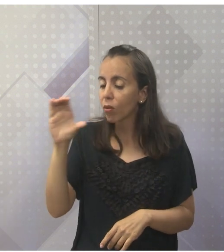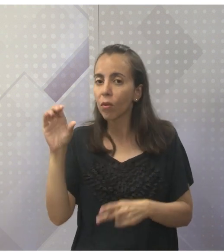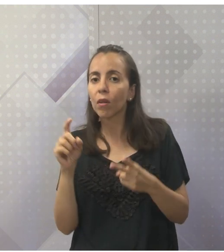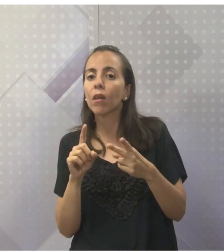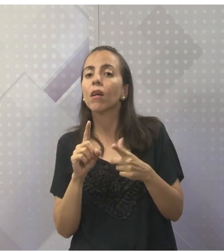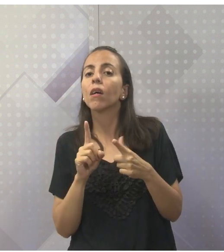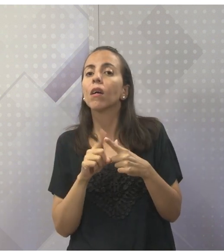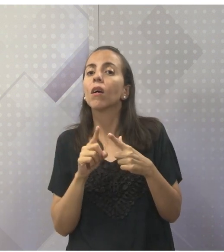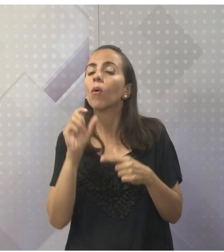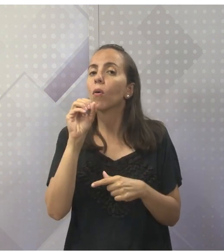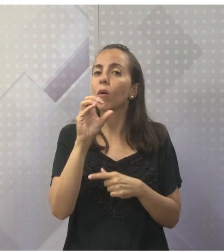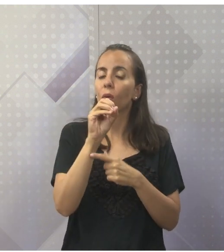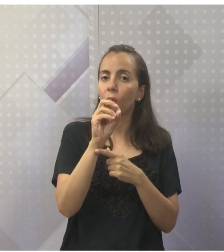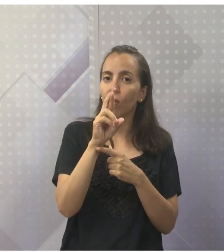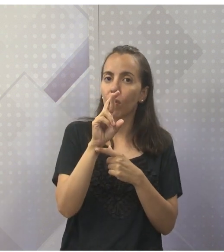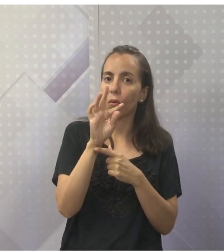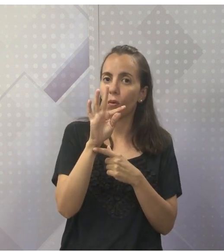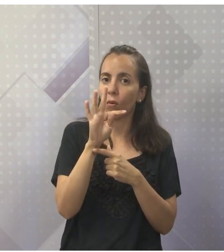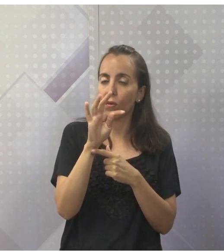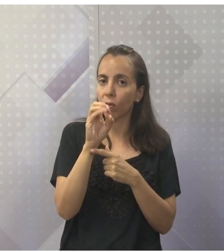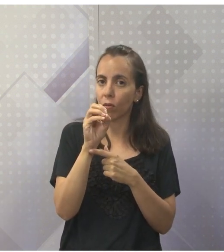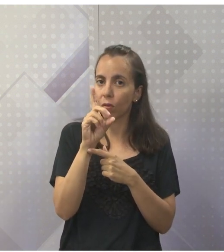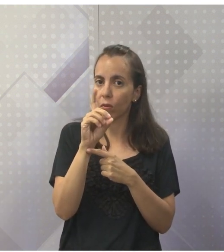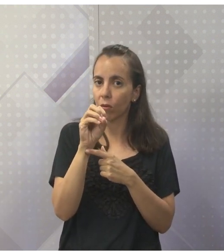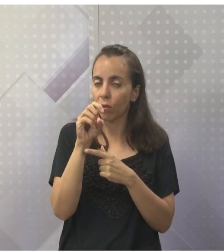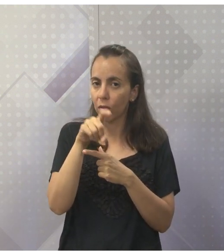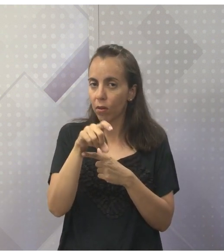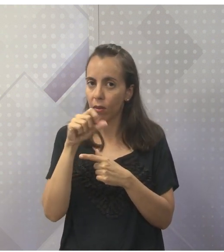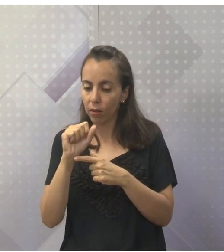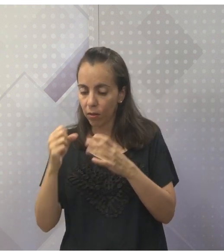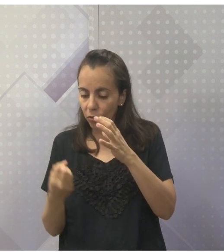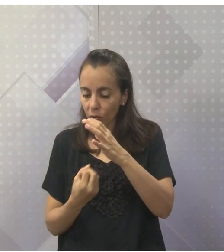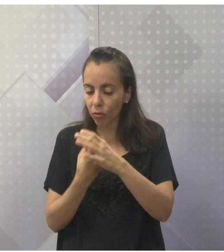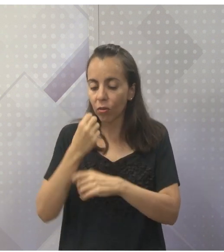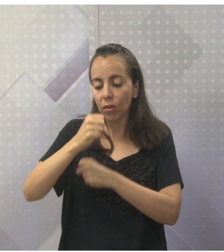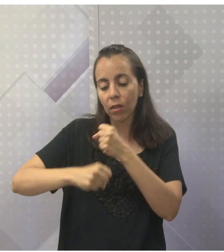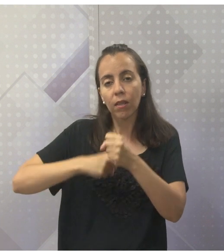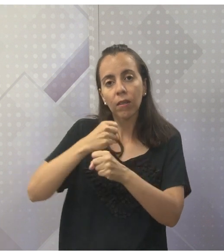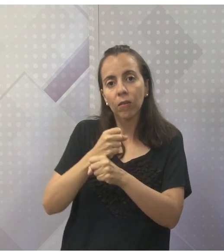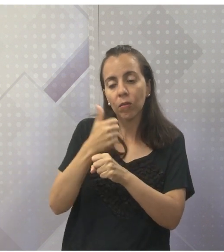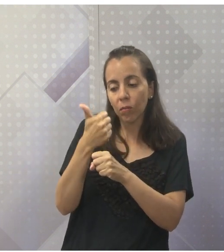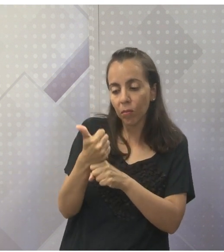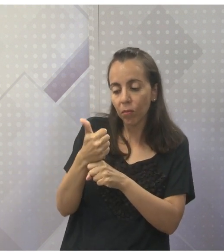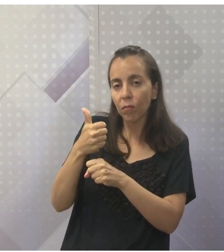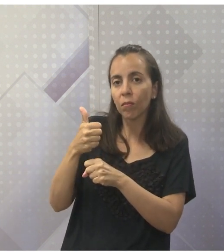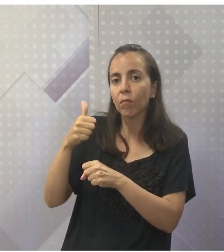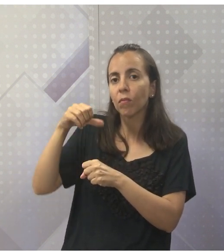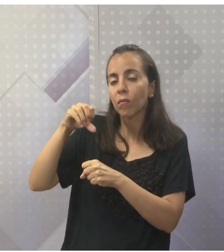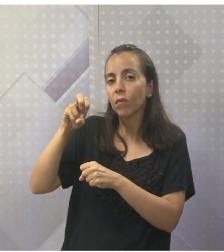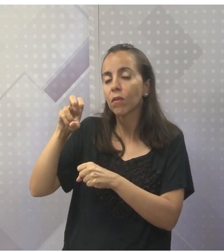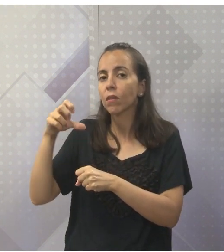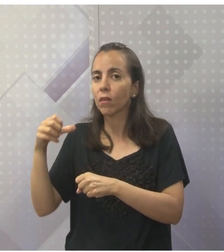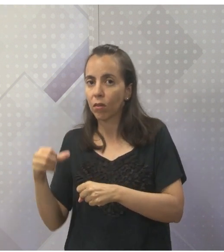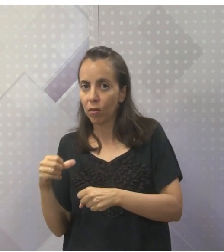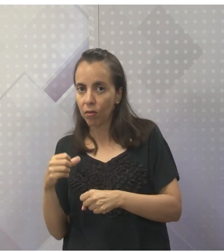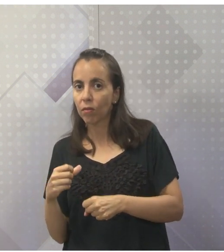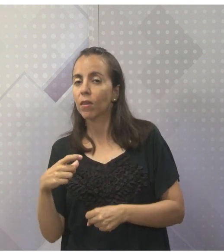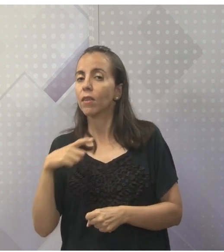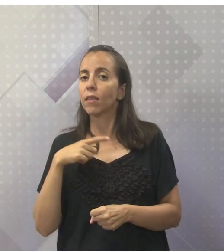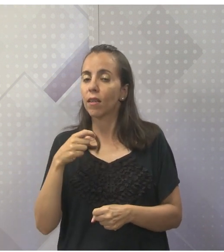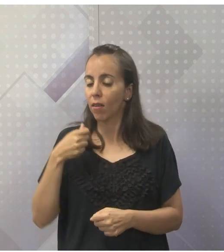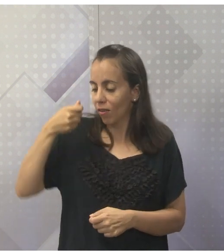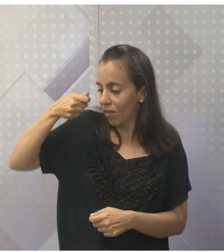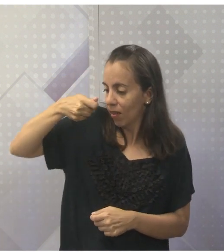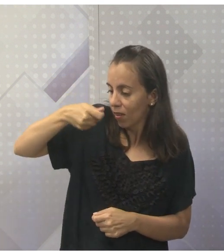Então, essa igreja, ela surgiu em 1059, em Constantinopla, segue a autoridade de quem?